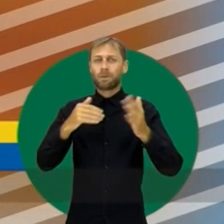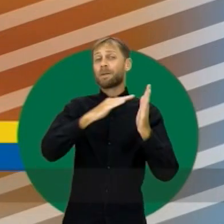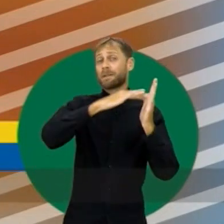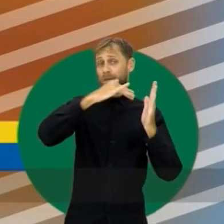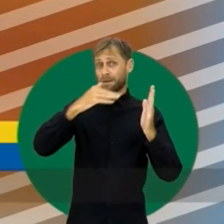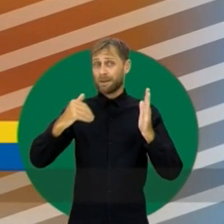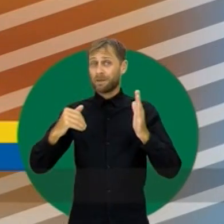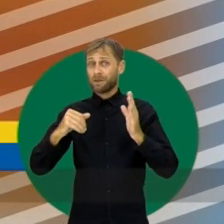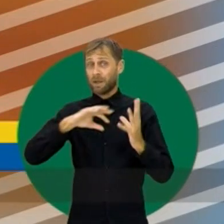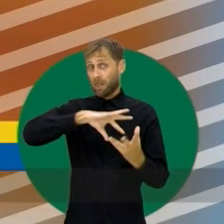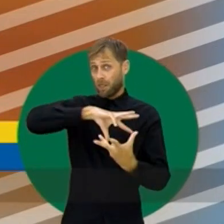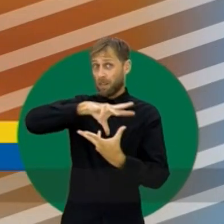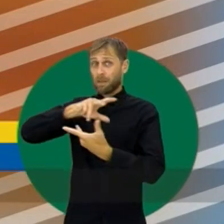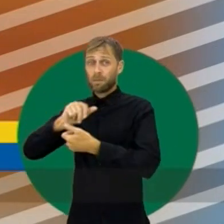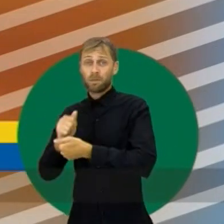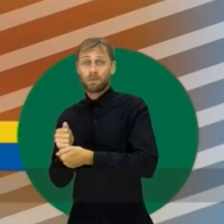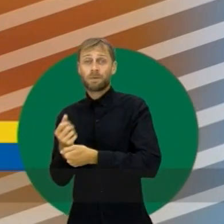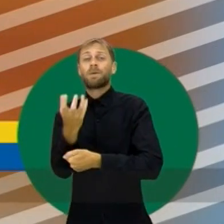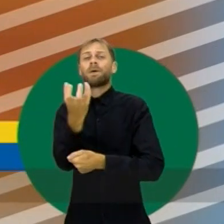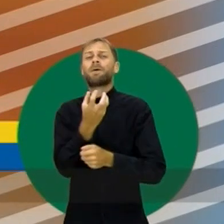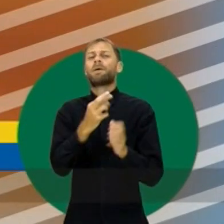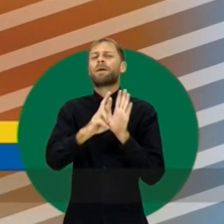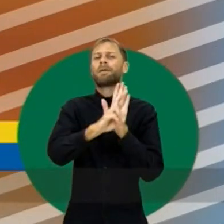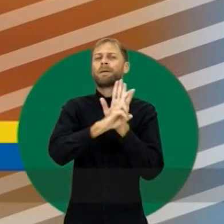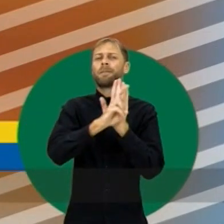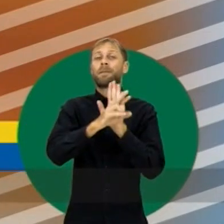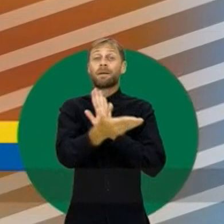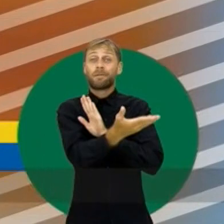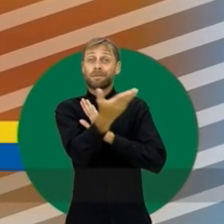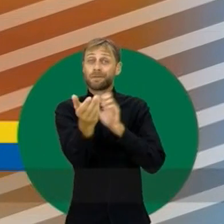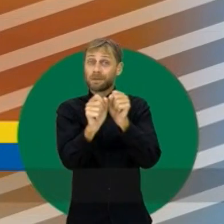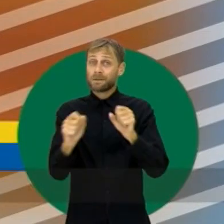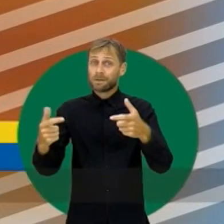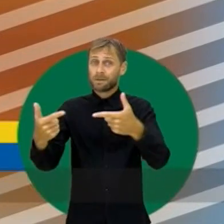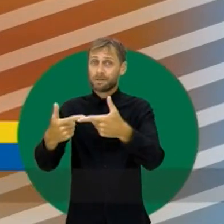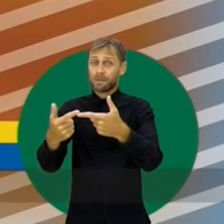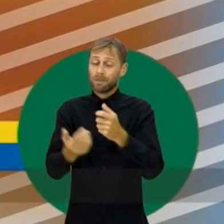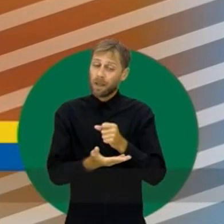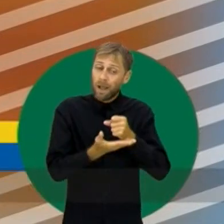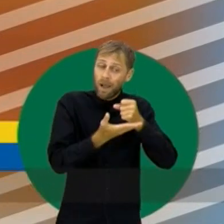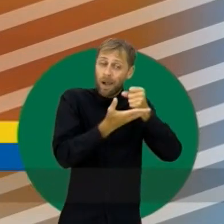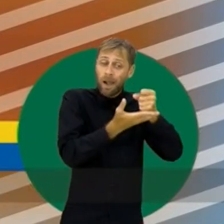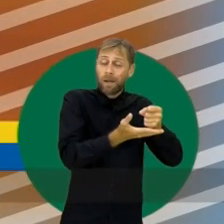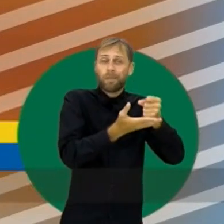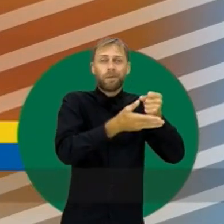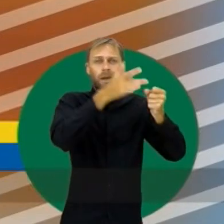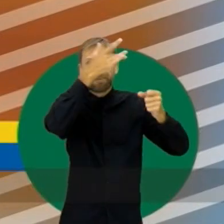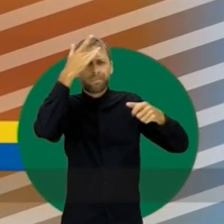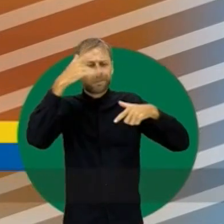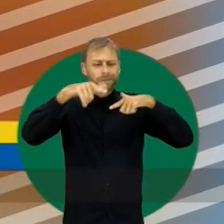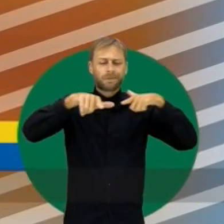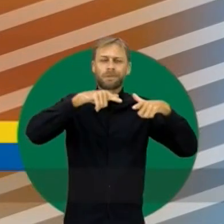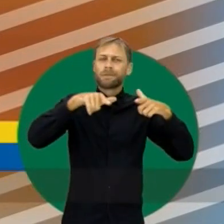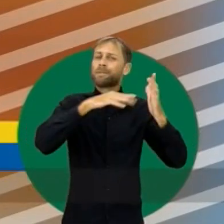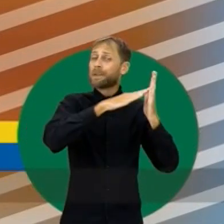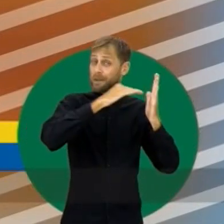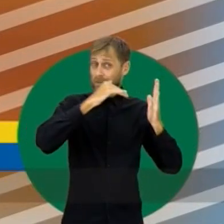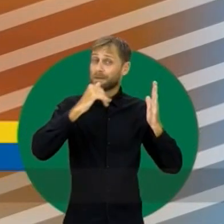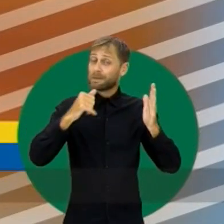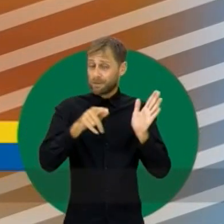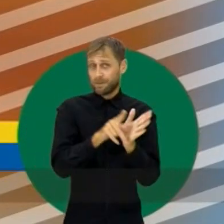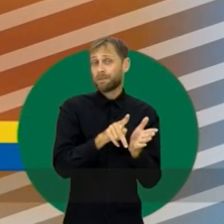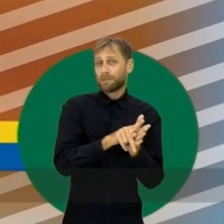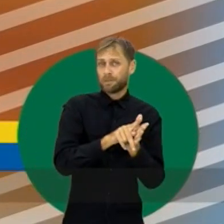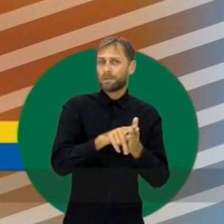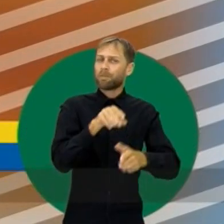Quero ser a sua voz na Assembleia Legislativa para assistir o empreendedor da saúde ocupacional e estética.